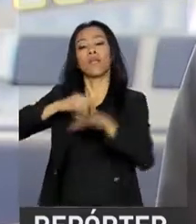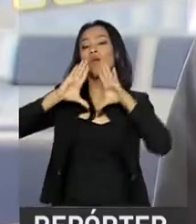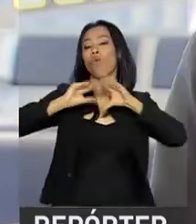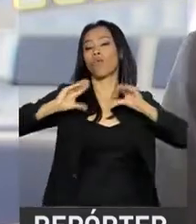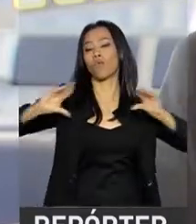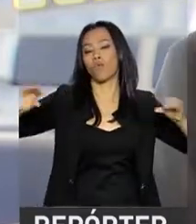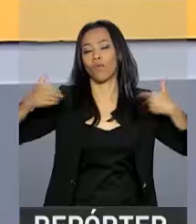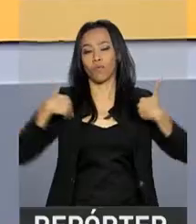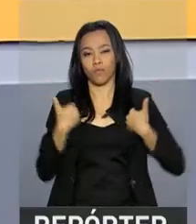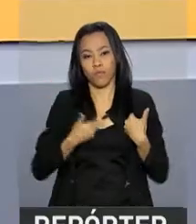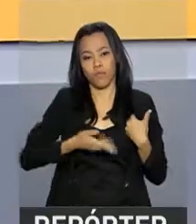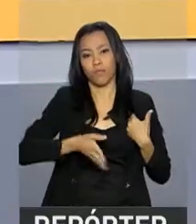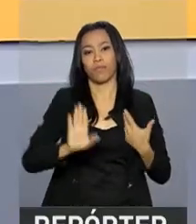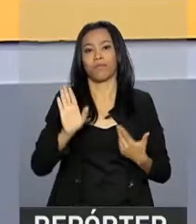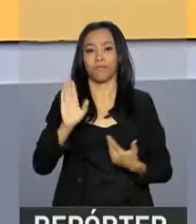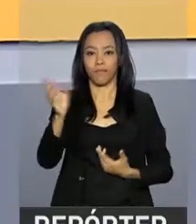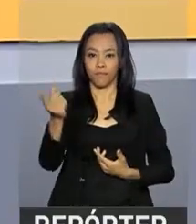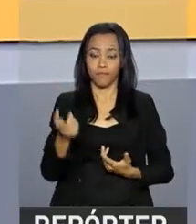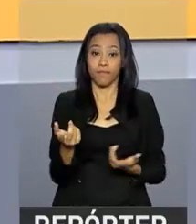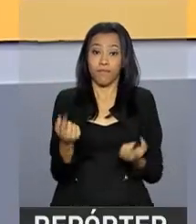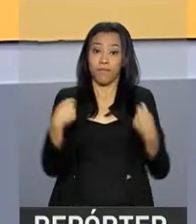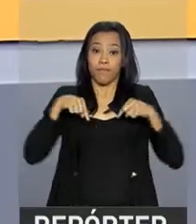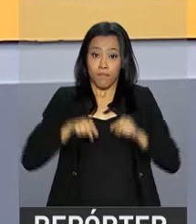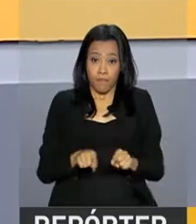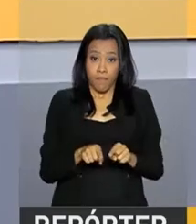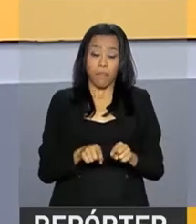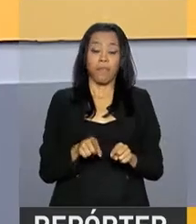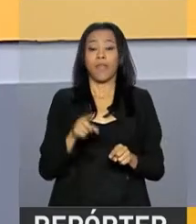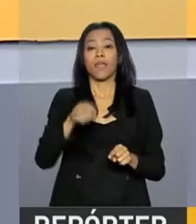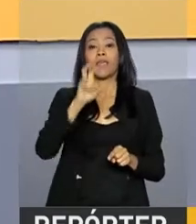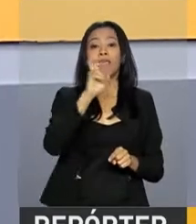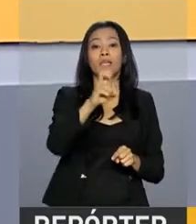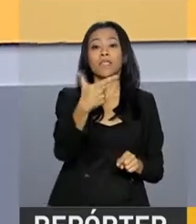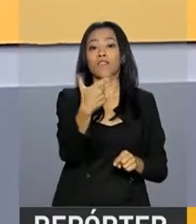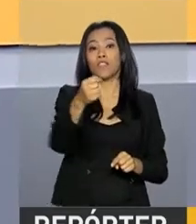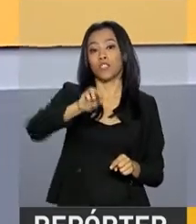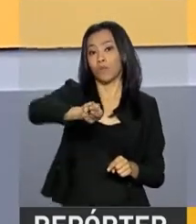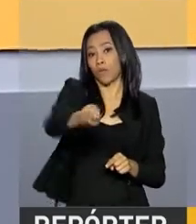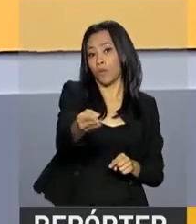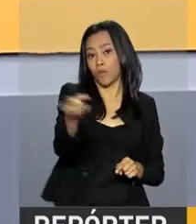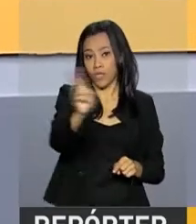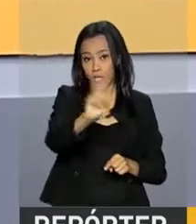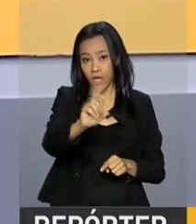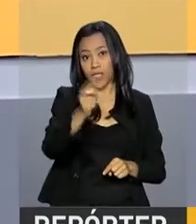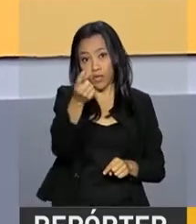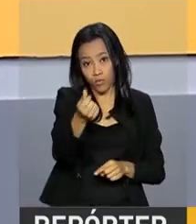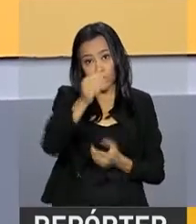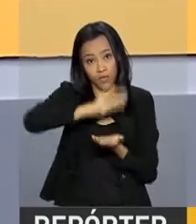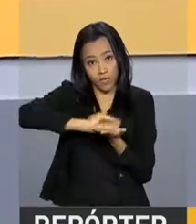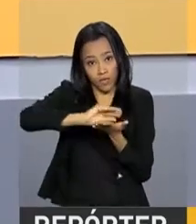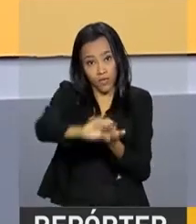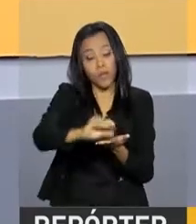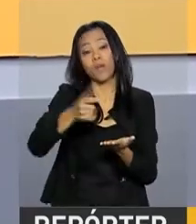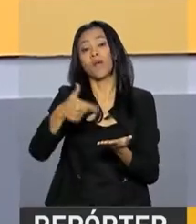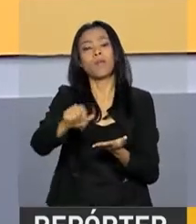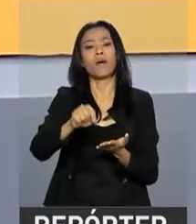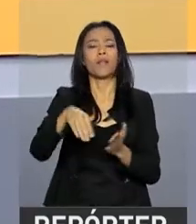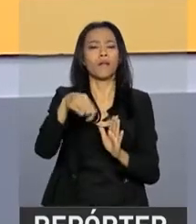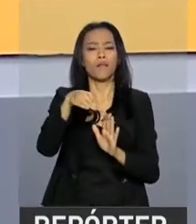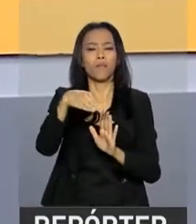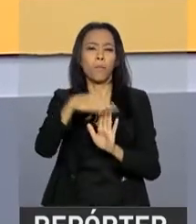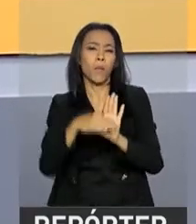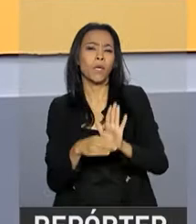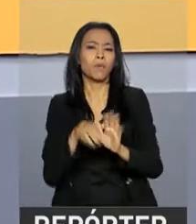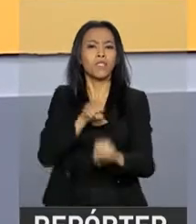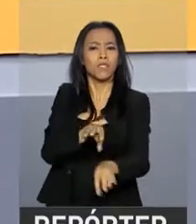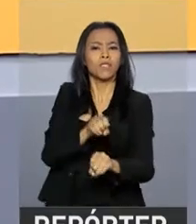desembarque. Cerca de 520 milhões de reais vão ser investidos no programa Mais Alfabetização nos próximos dois